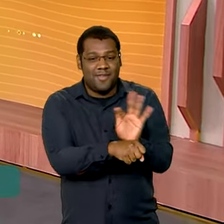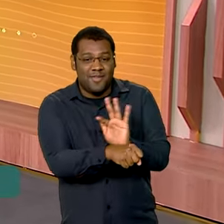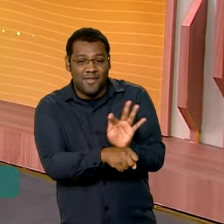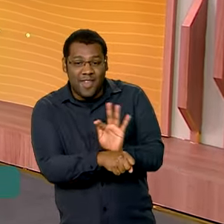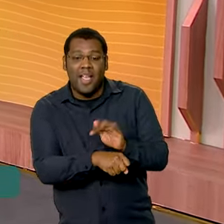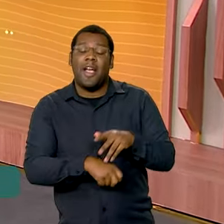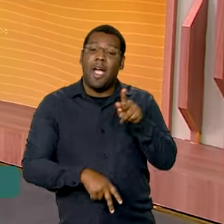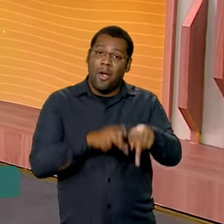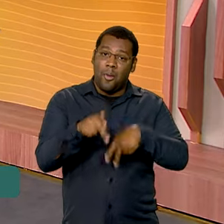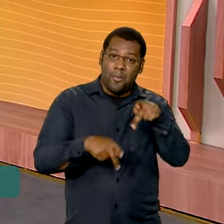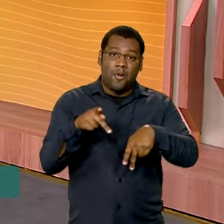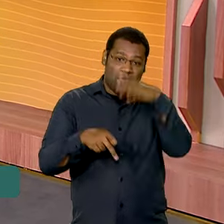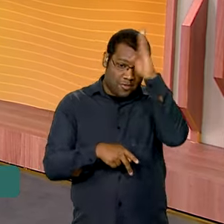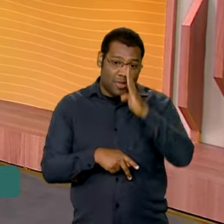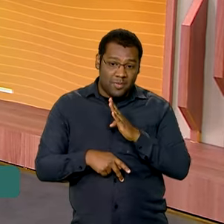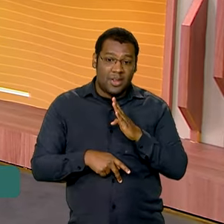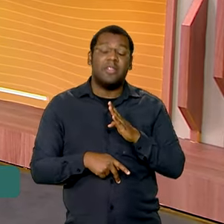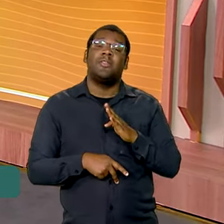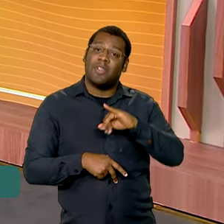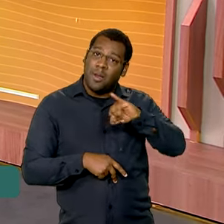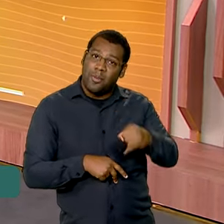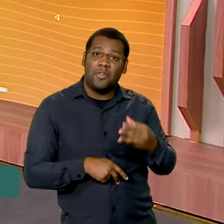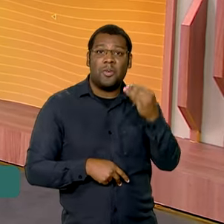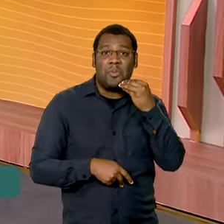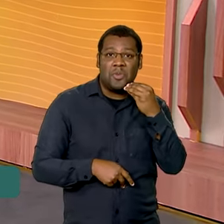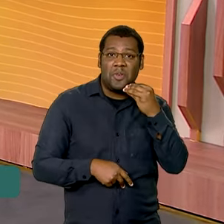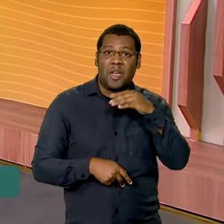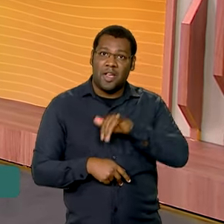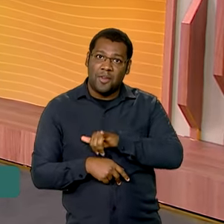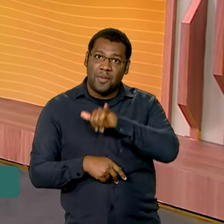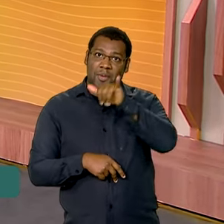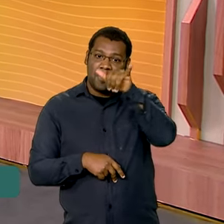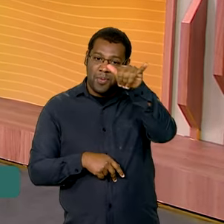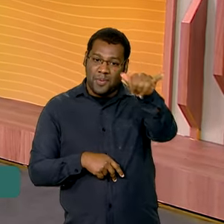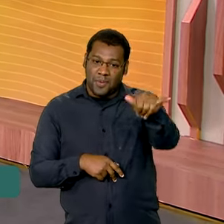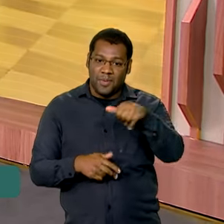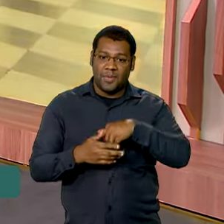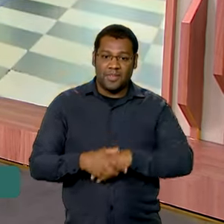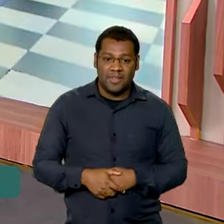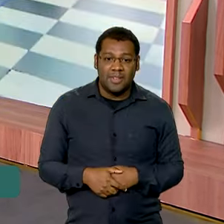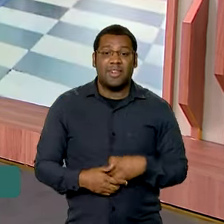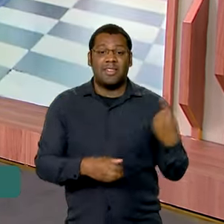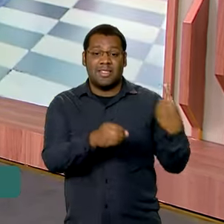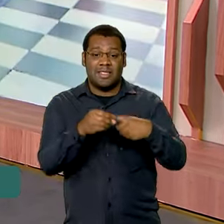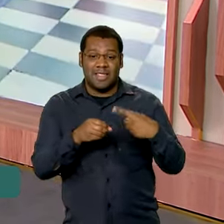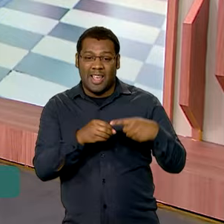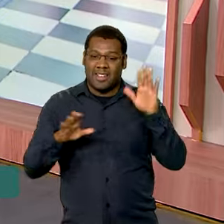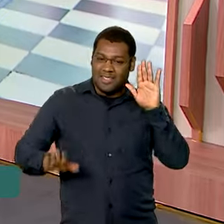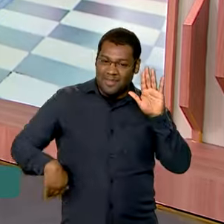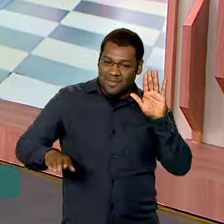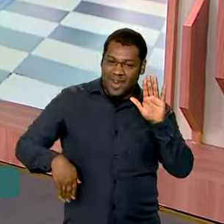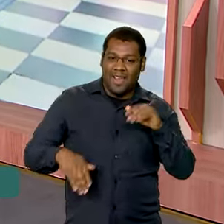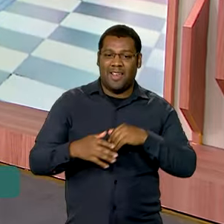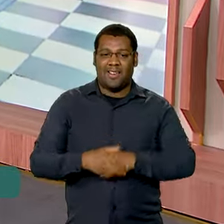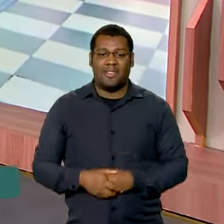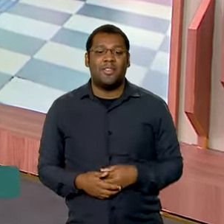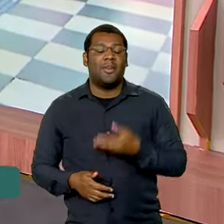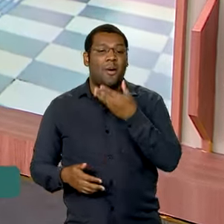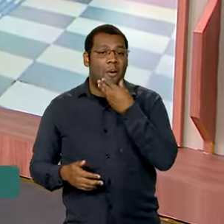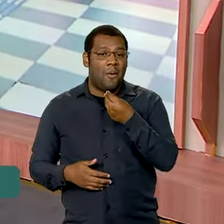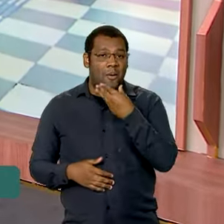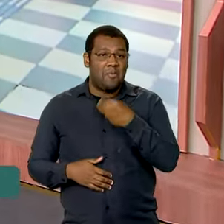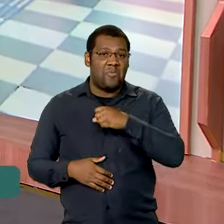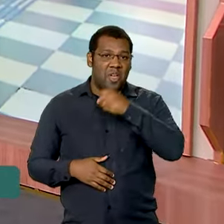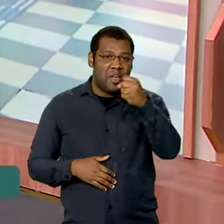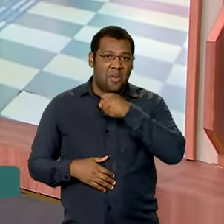voos. Entre as principais rotas estão cidades litorâneas. Ao vivo de São Paulo, Dimas Soldi tem as informações para a gente.